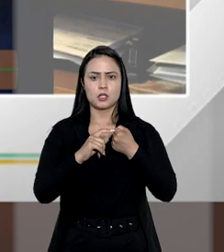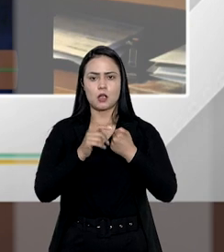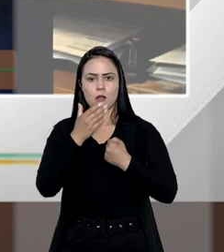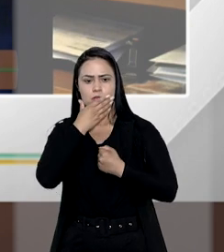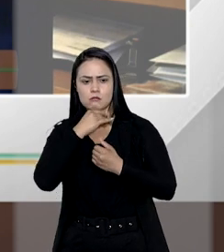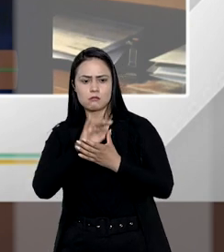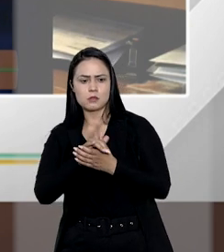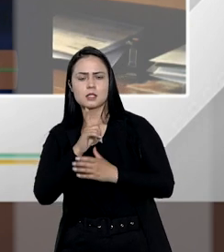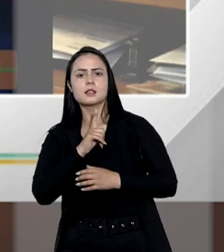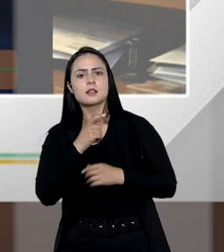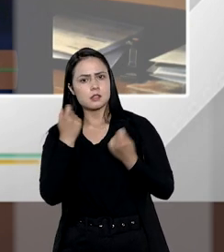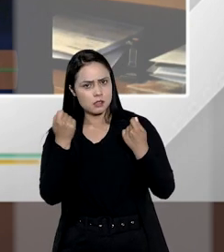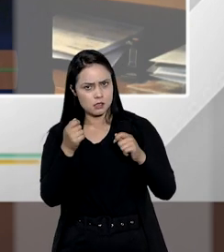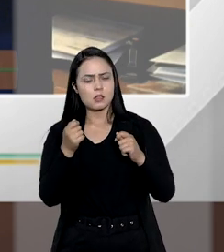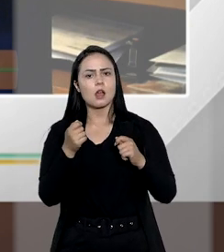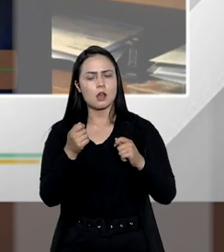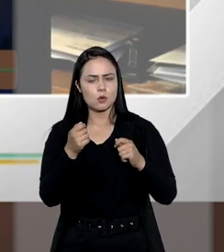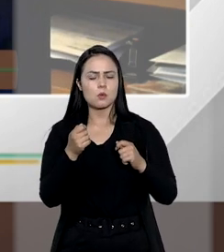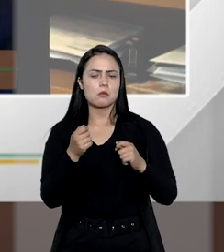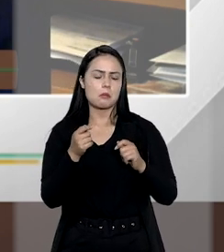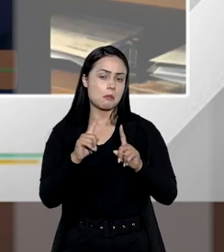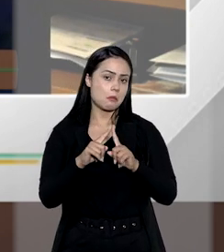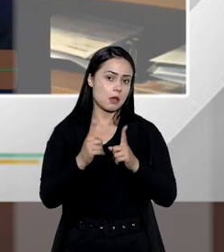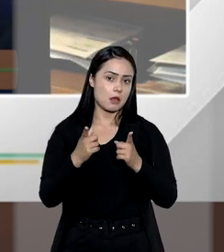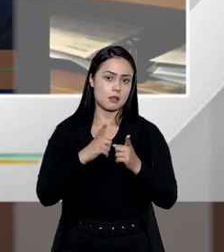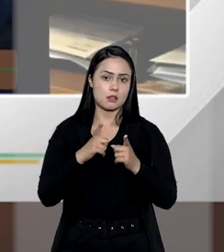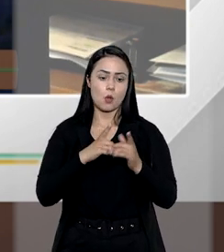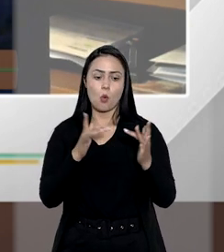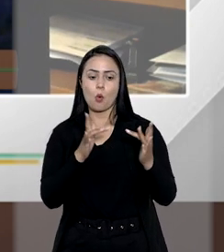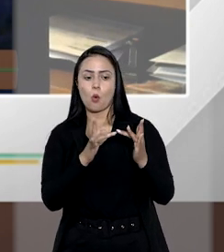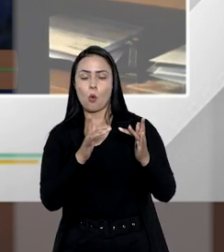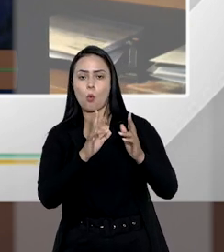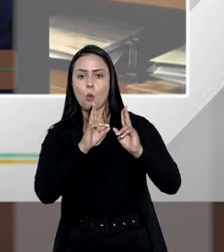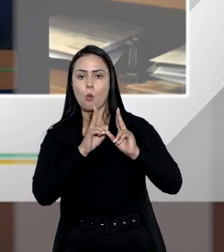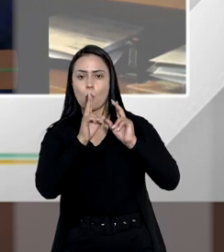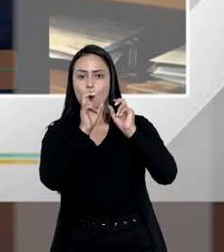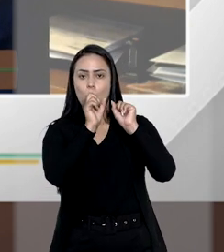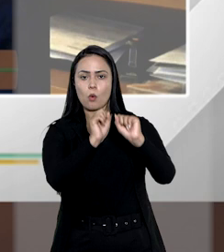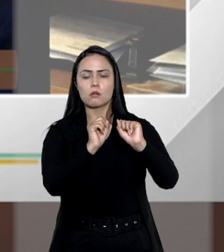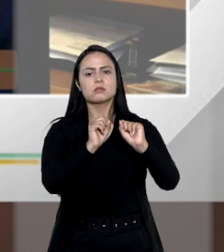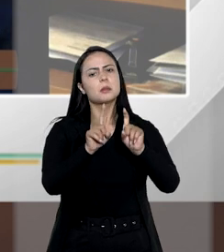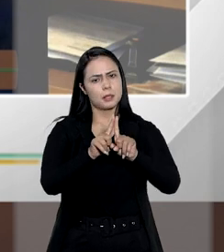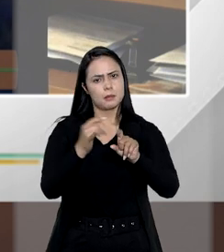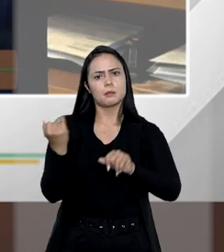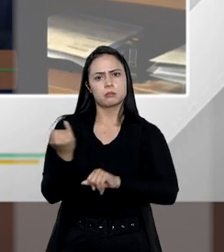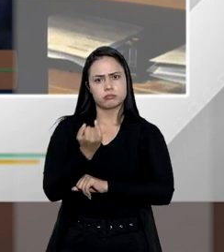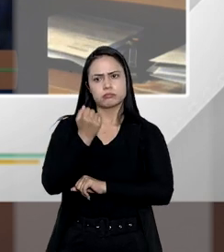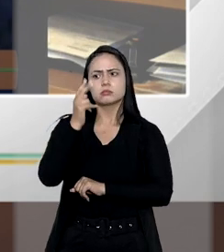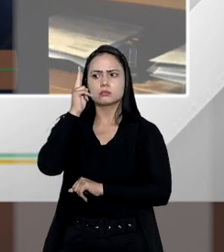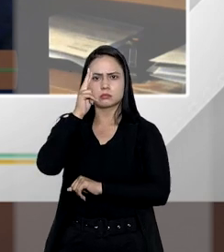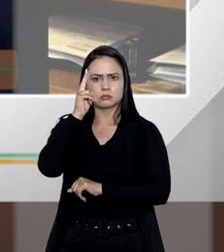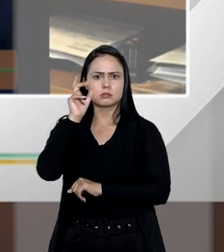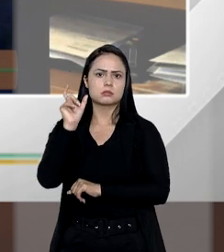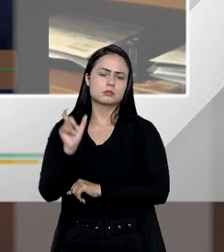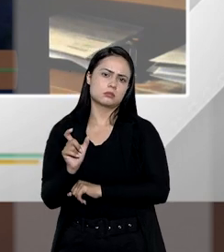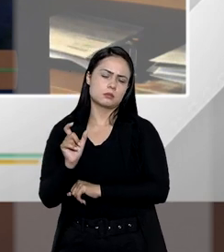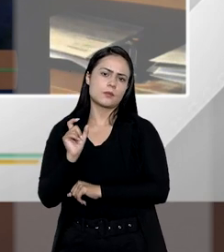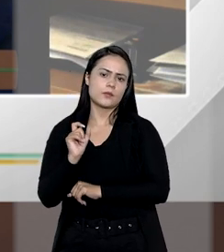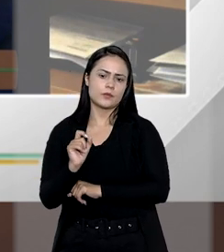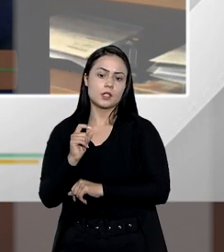o cônjuge seria herdeiro necessário. Mas existe uma corrente muito forte, e é importante que se lembre isso,